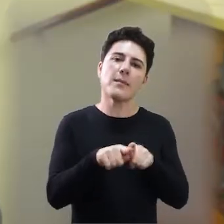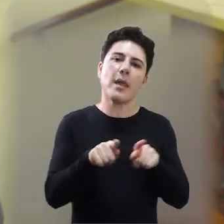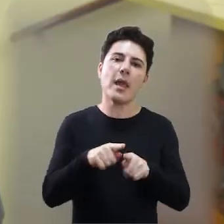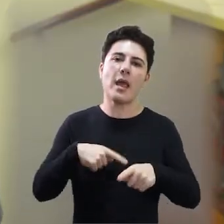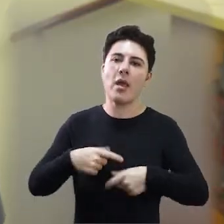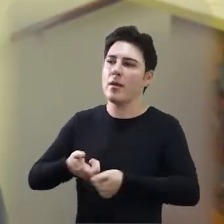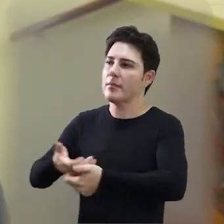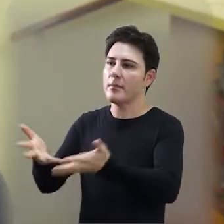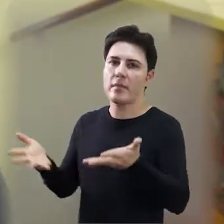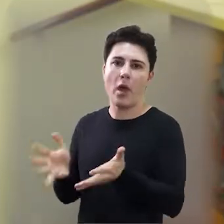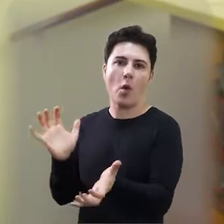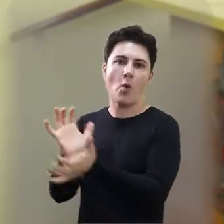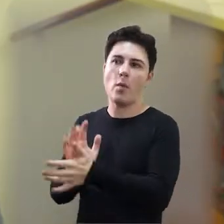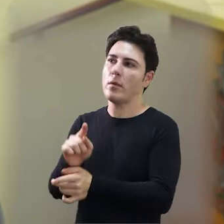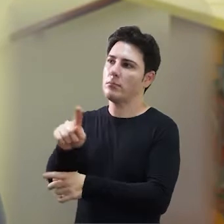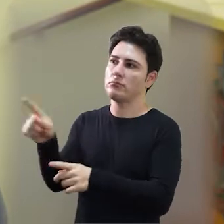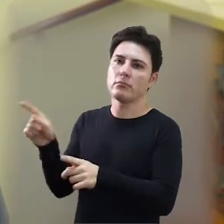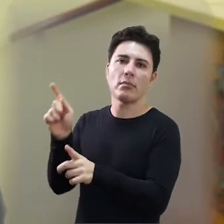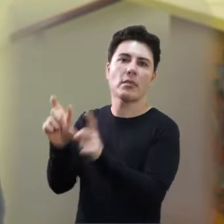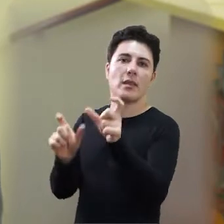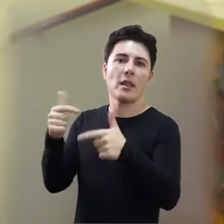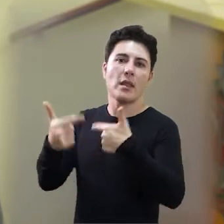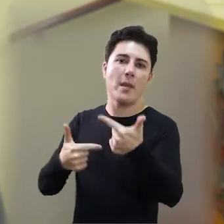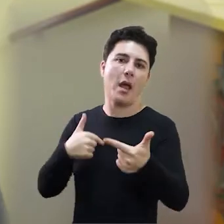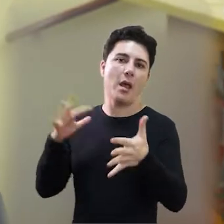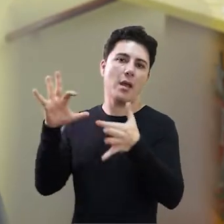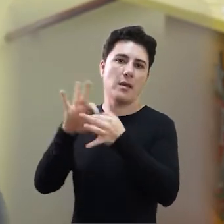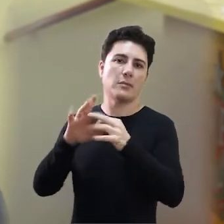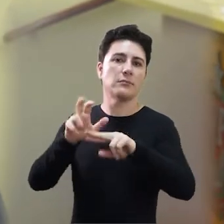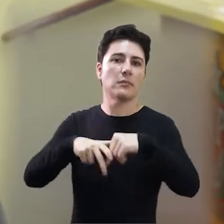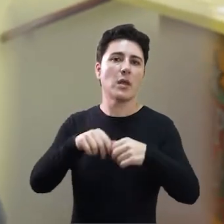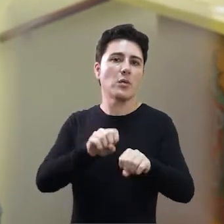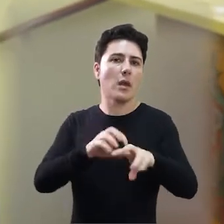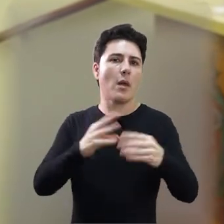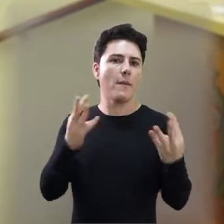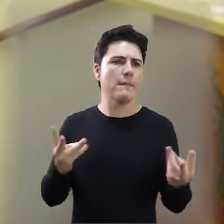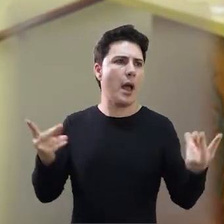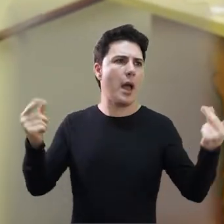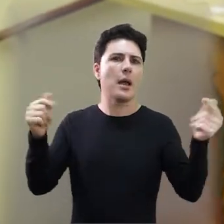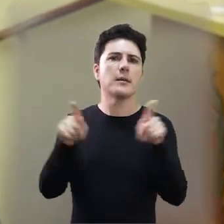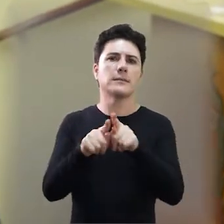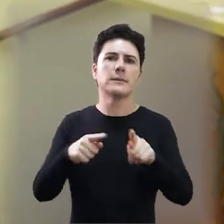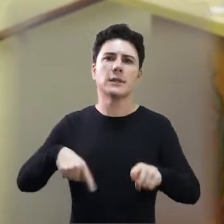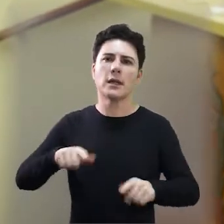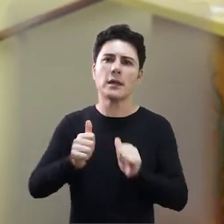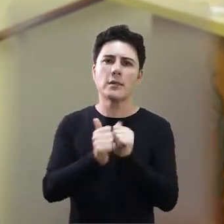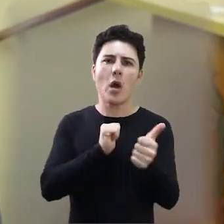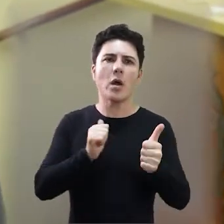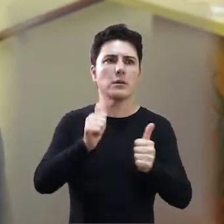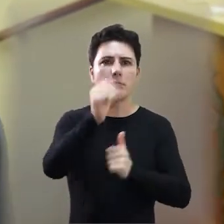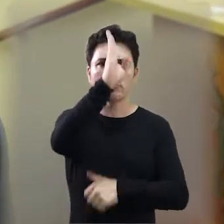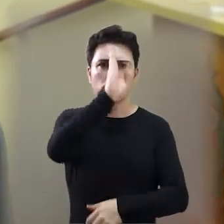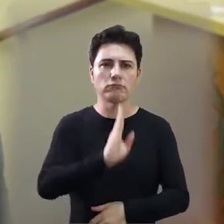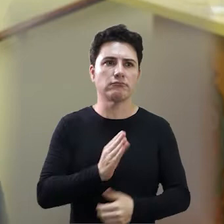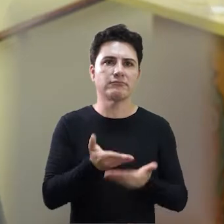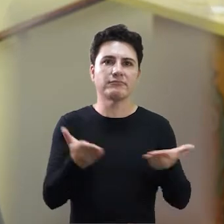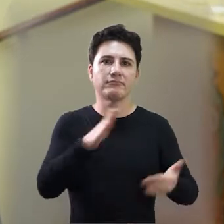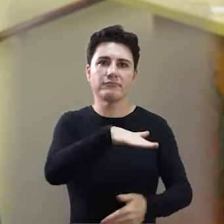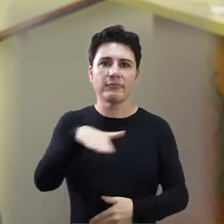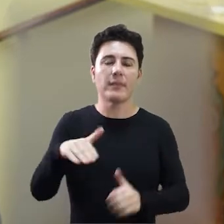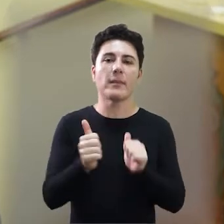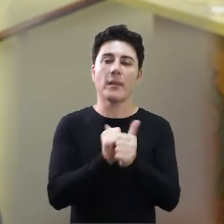dessa, ela me permite estender essa honraria para todo o time que trabalha comigo, em prol de uma educação de excelência, de muito esporte